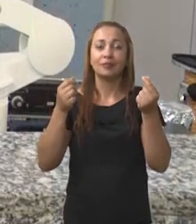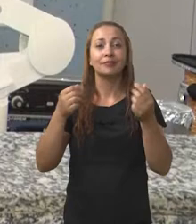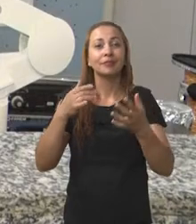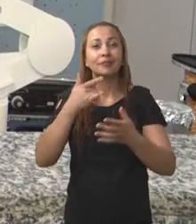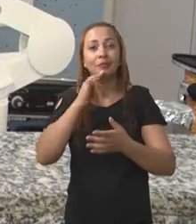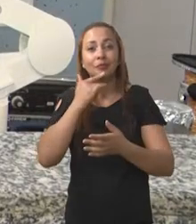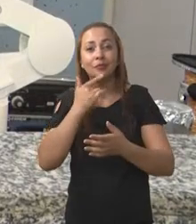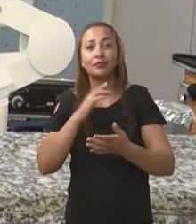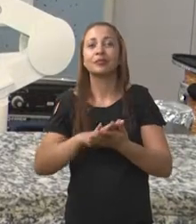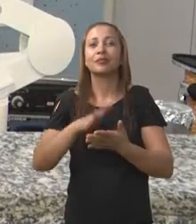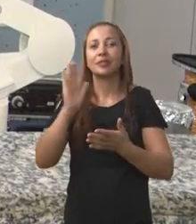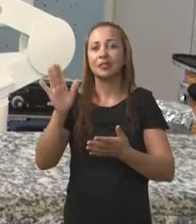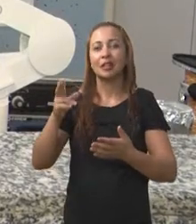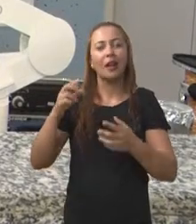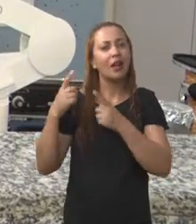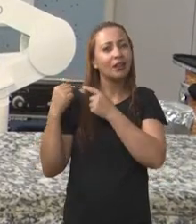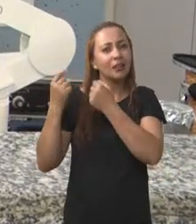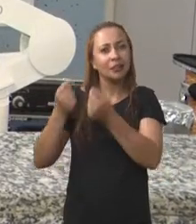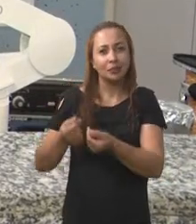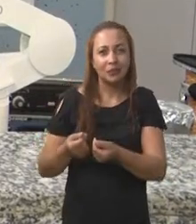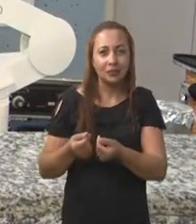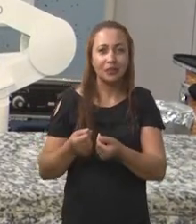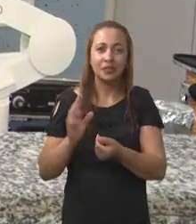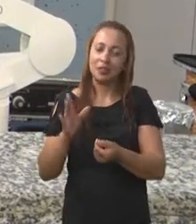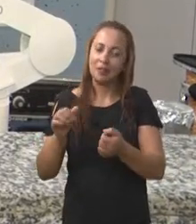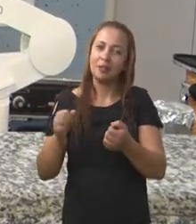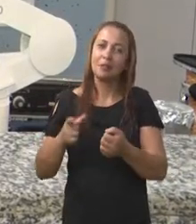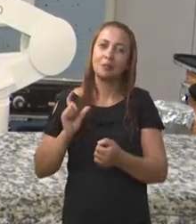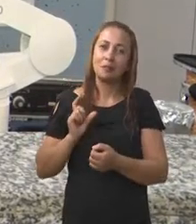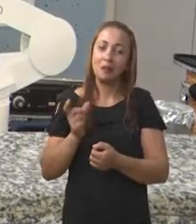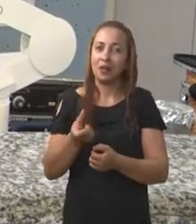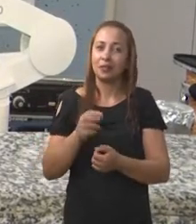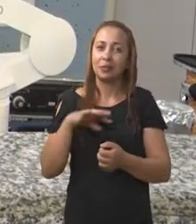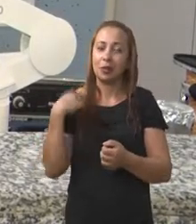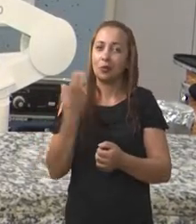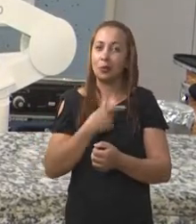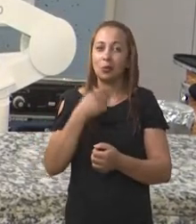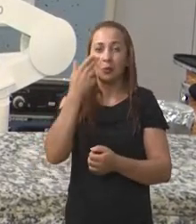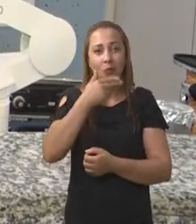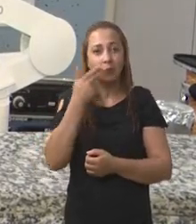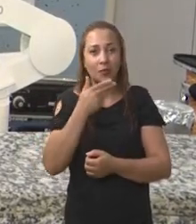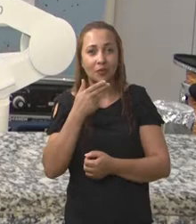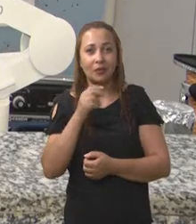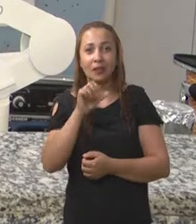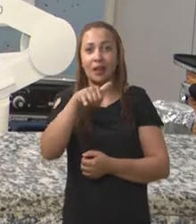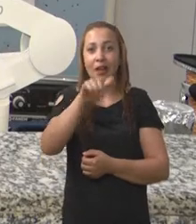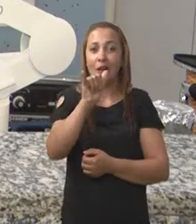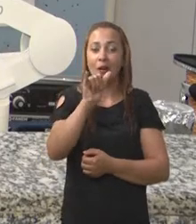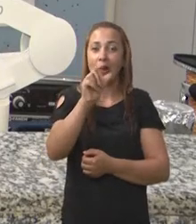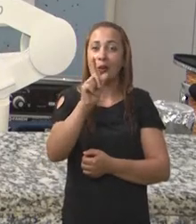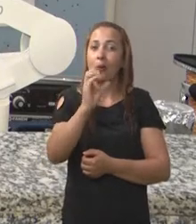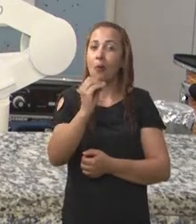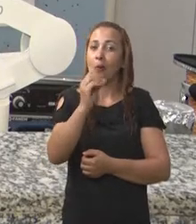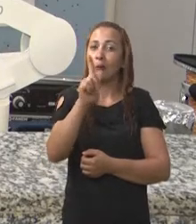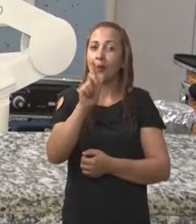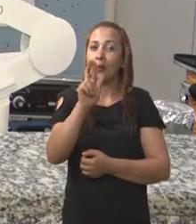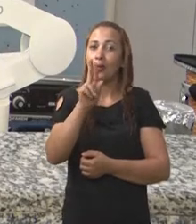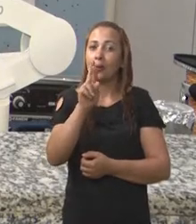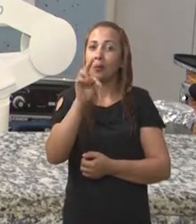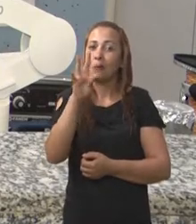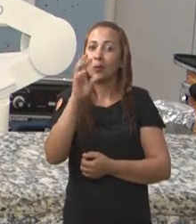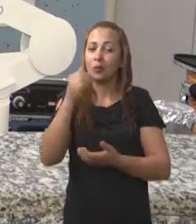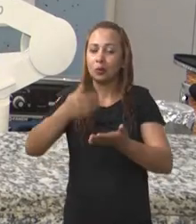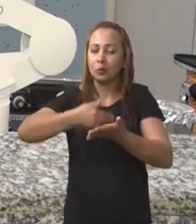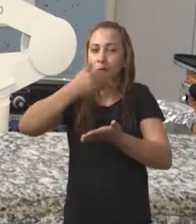que já é tradicionalmente, que tradicionalmente já faz parte da nossa dieta, que é o iogurte. Então, adicionamos o